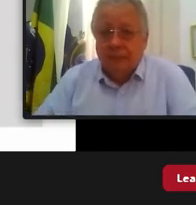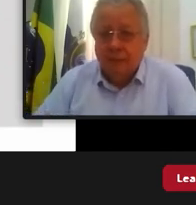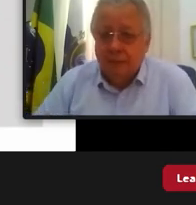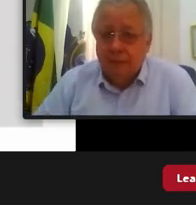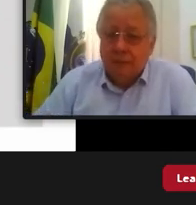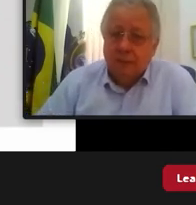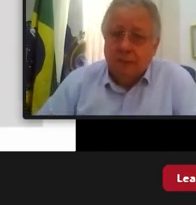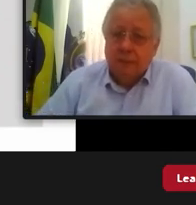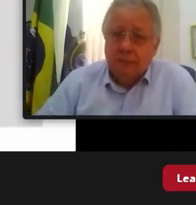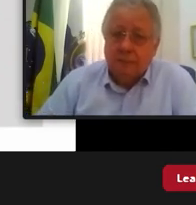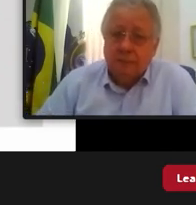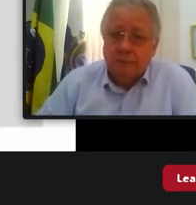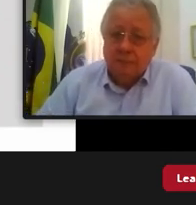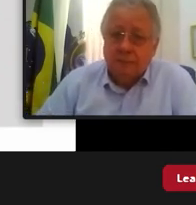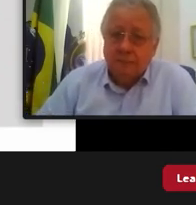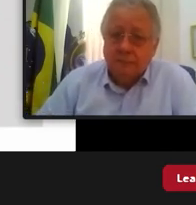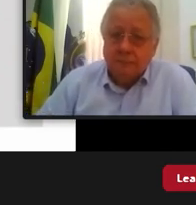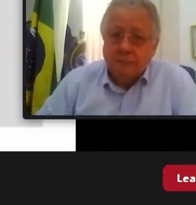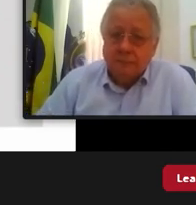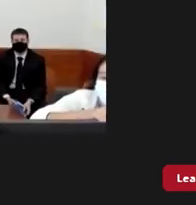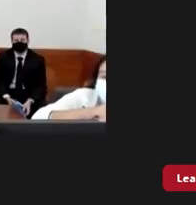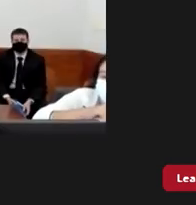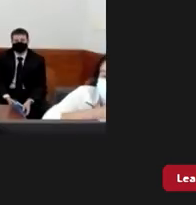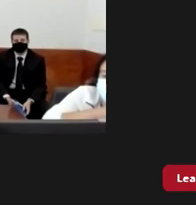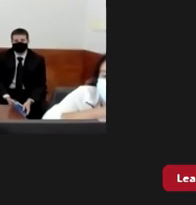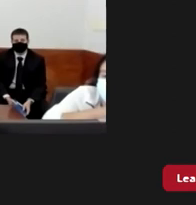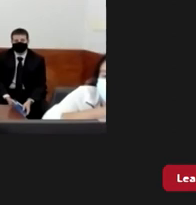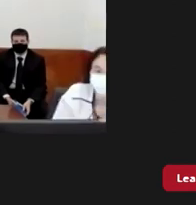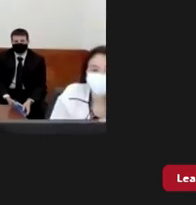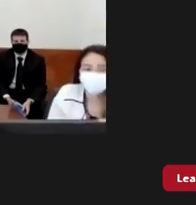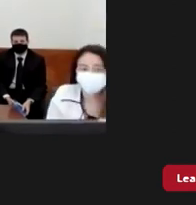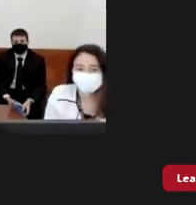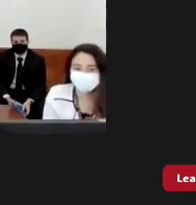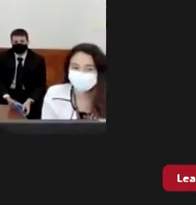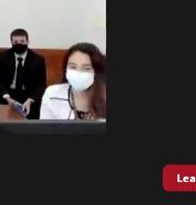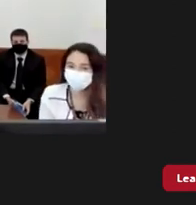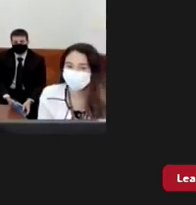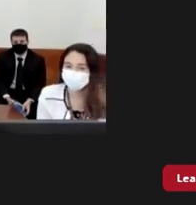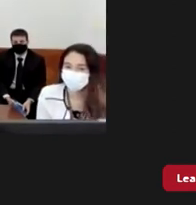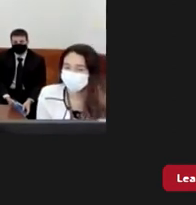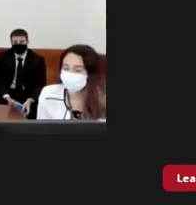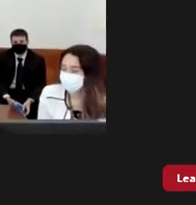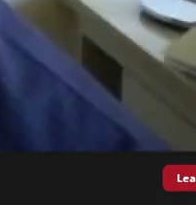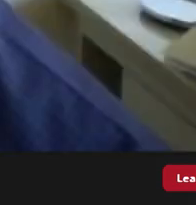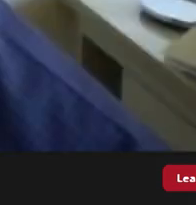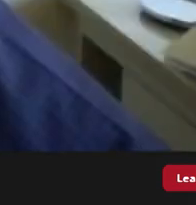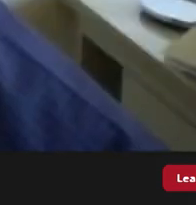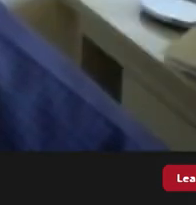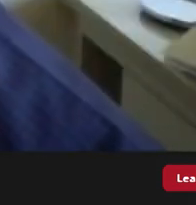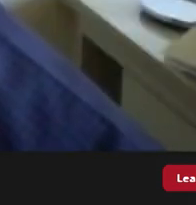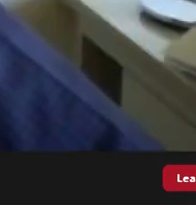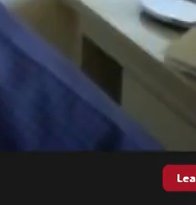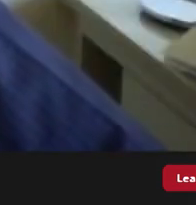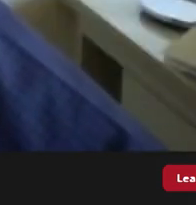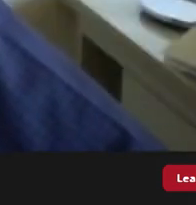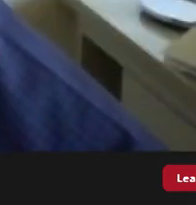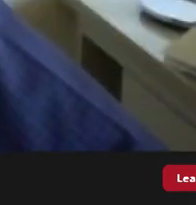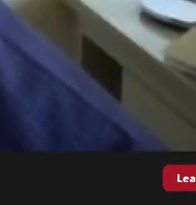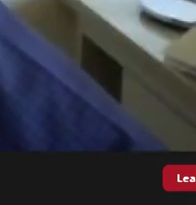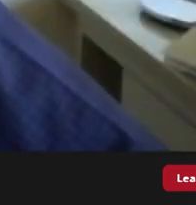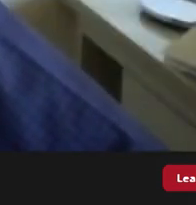sessão de segunda-feira próxima e também falar aqui com o nosso